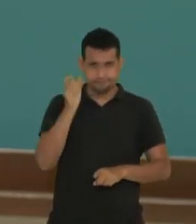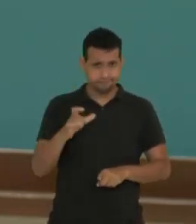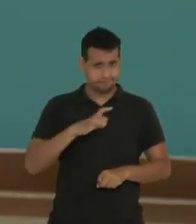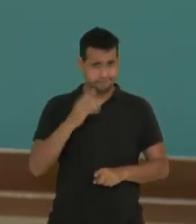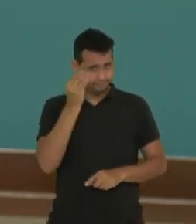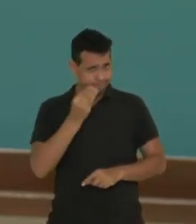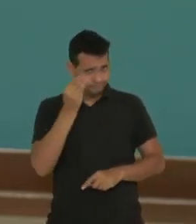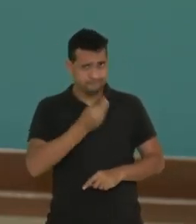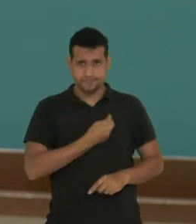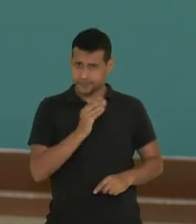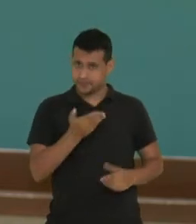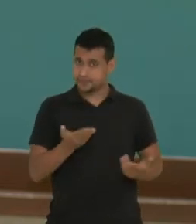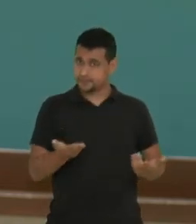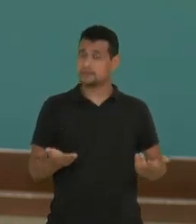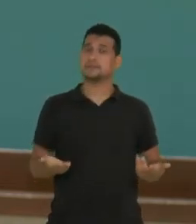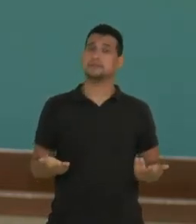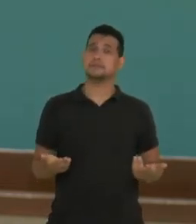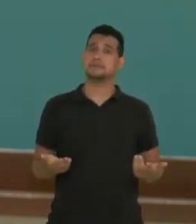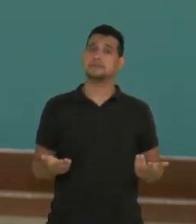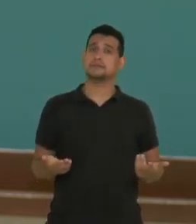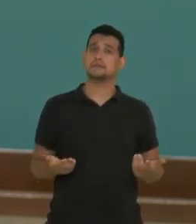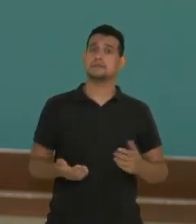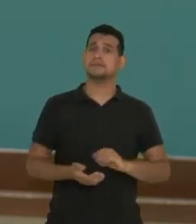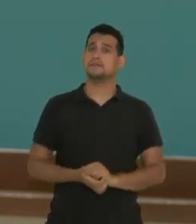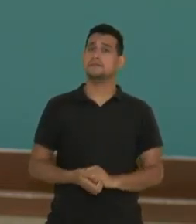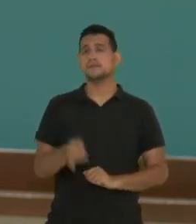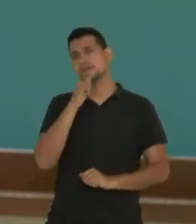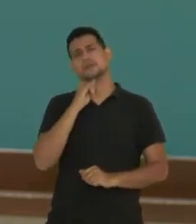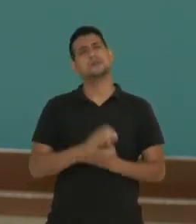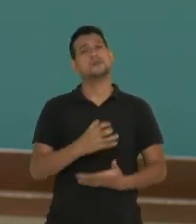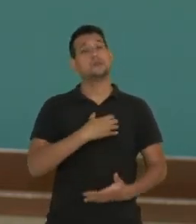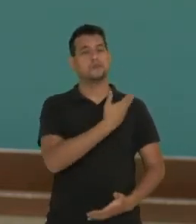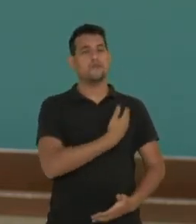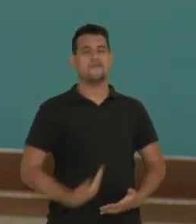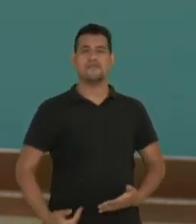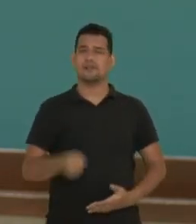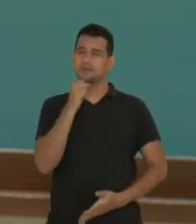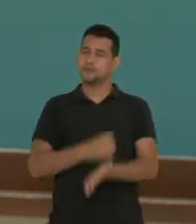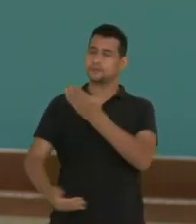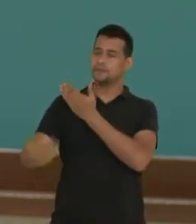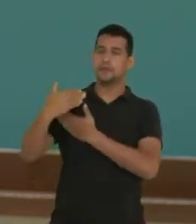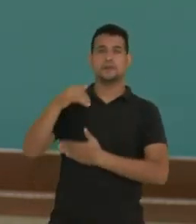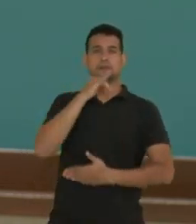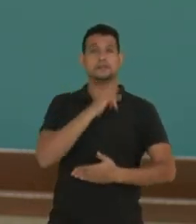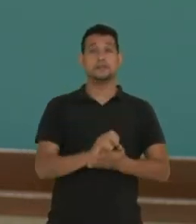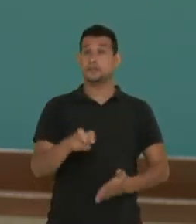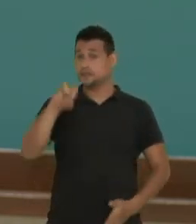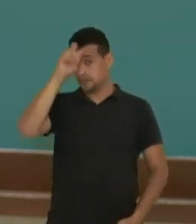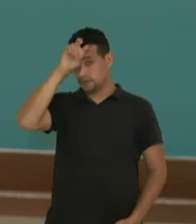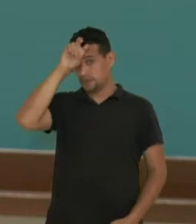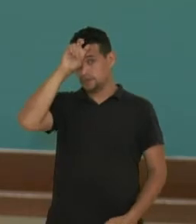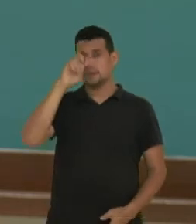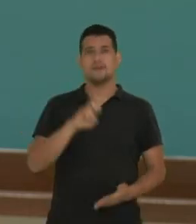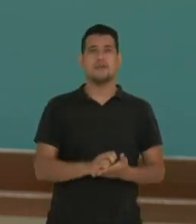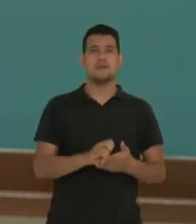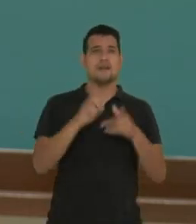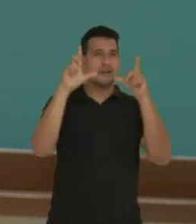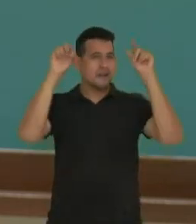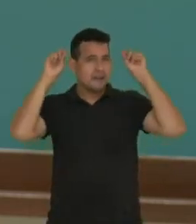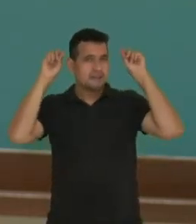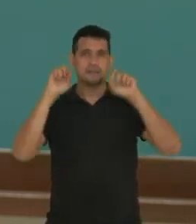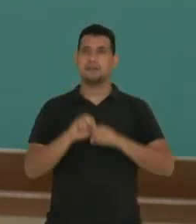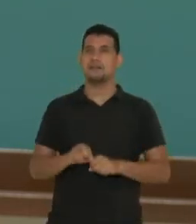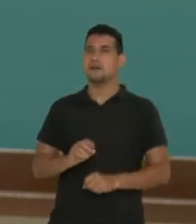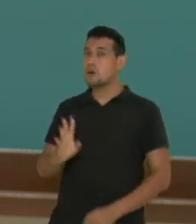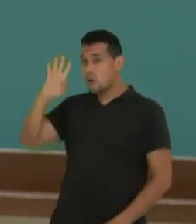mais experiência? Bem, nas formas de governo primitiva, como por exemplo o Egito, Grécia e Roma,